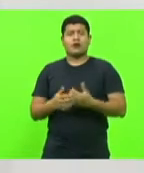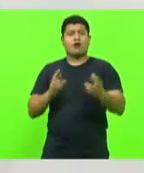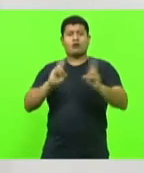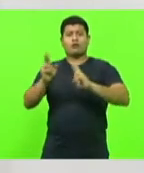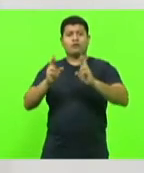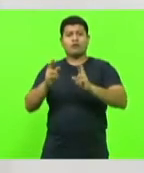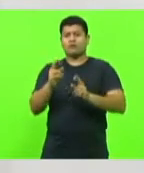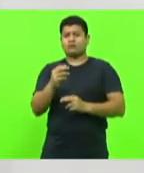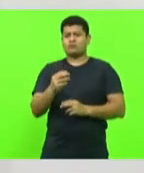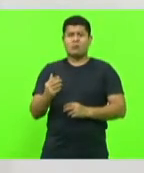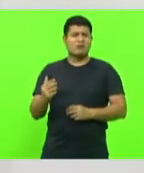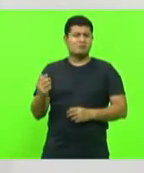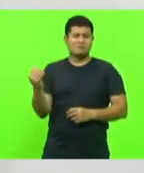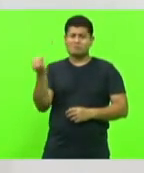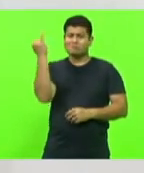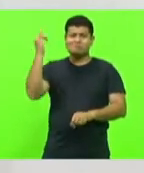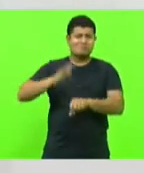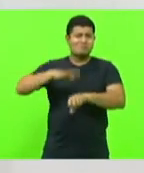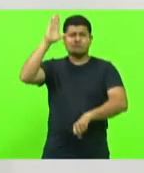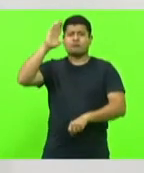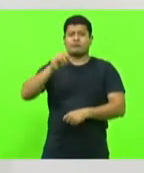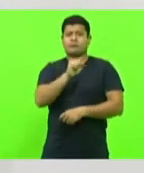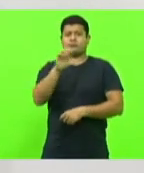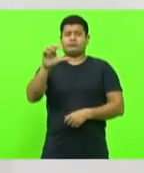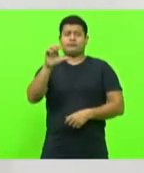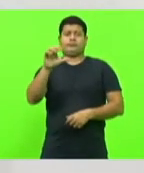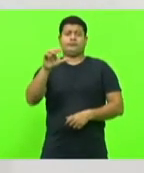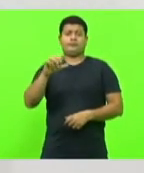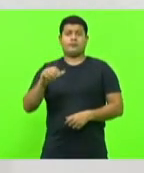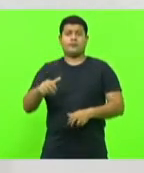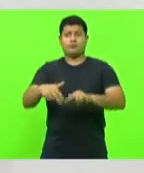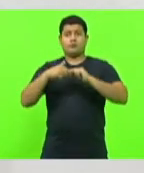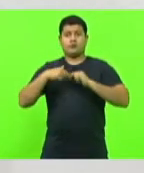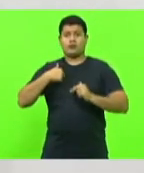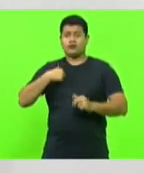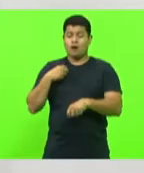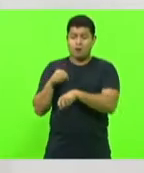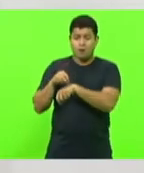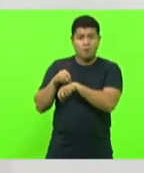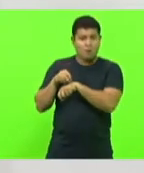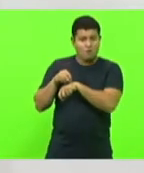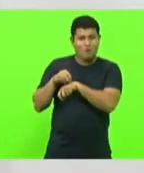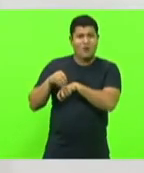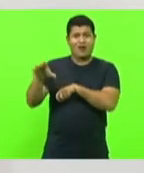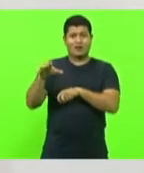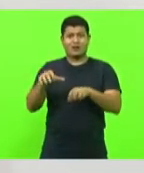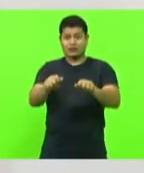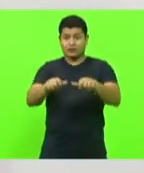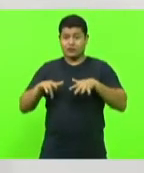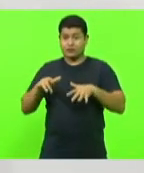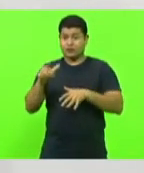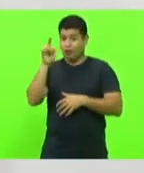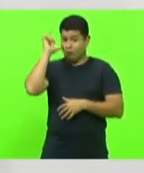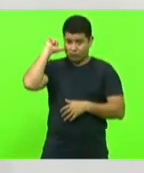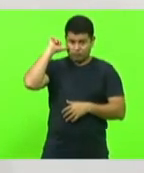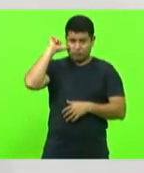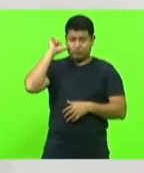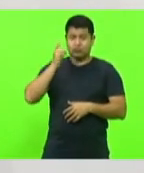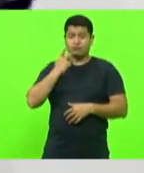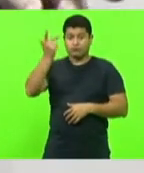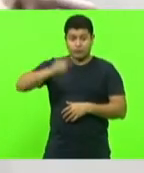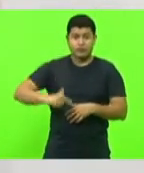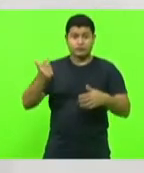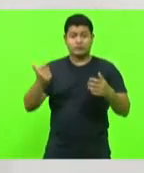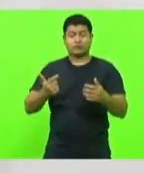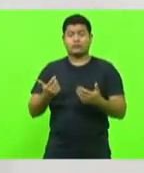mais importantes de Santa Catarina. Foi por isso que eu sugeri na sessão de ontem e volto a repetir, que o governo